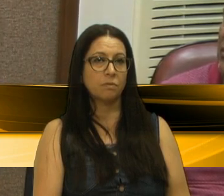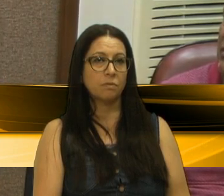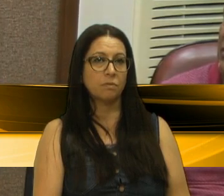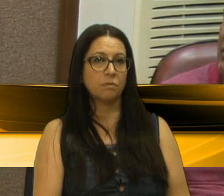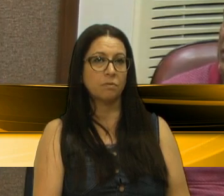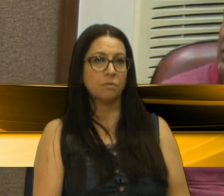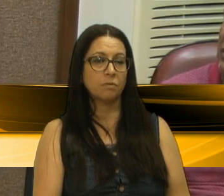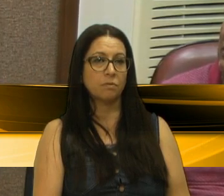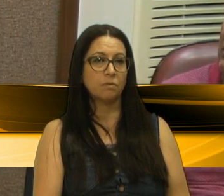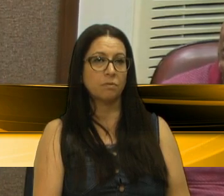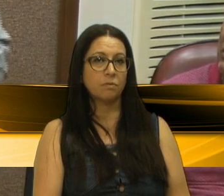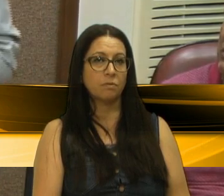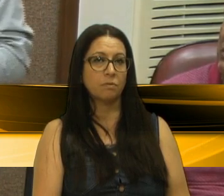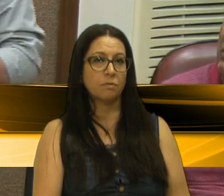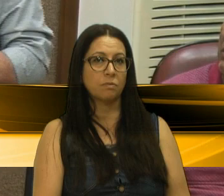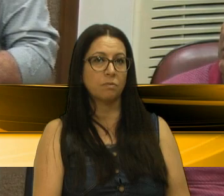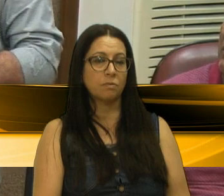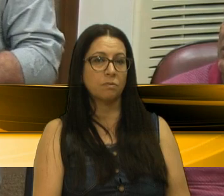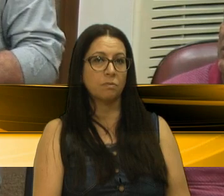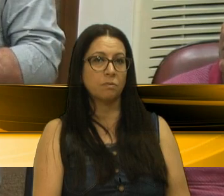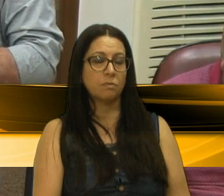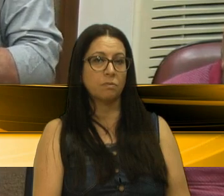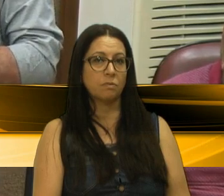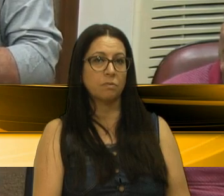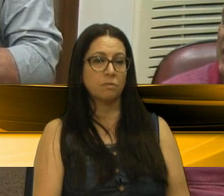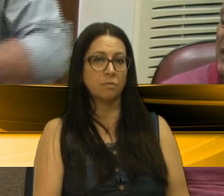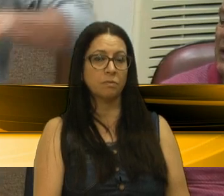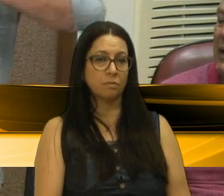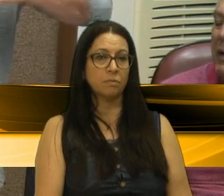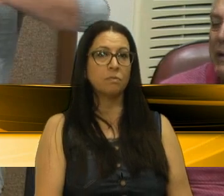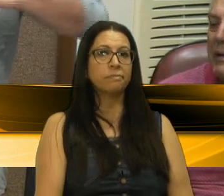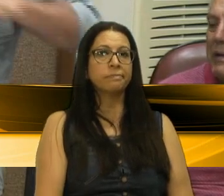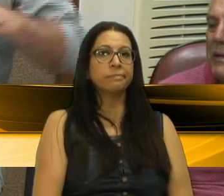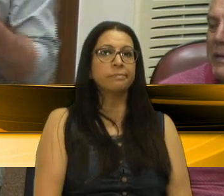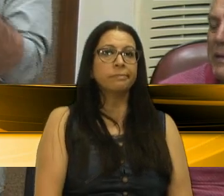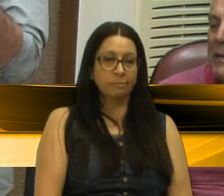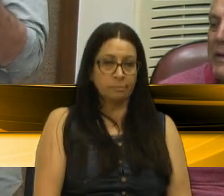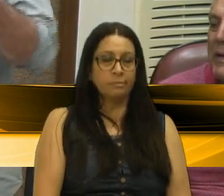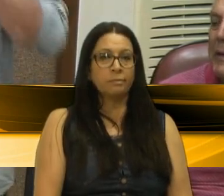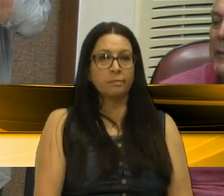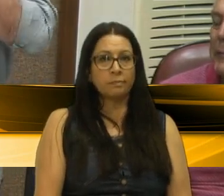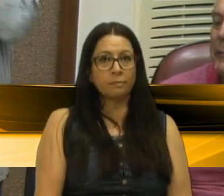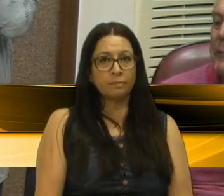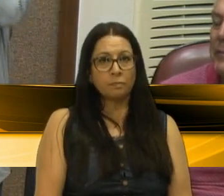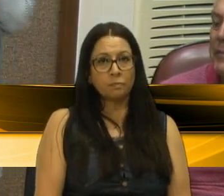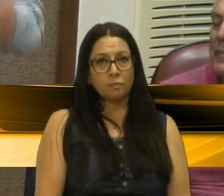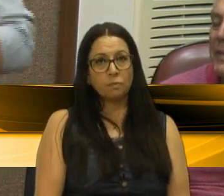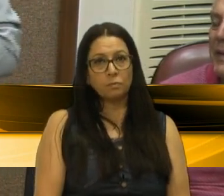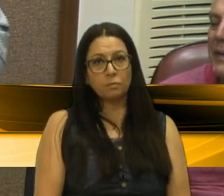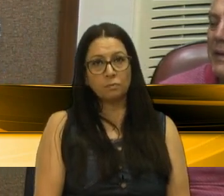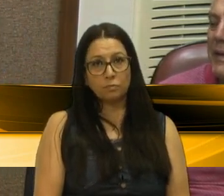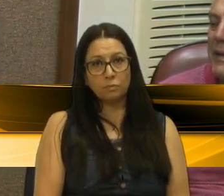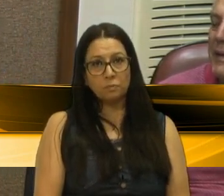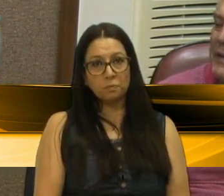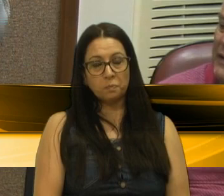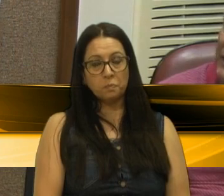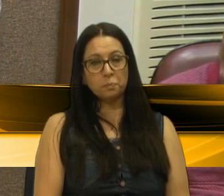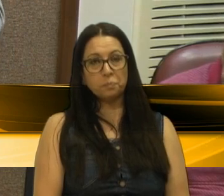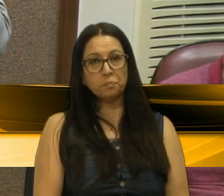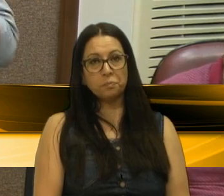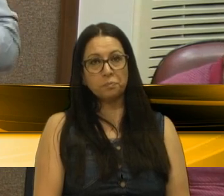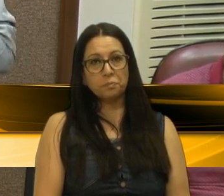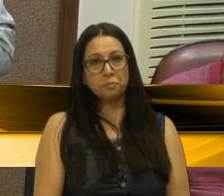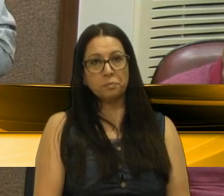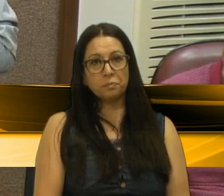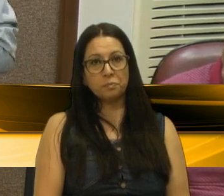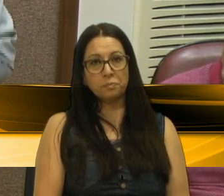comentou. Tendo em vista, então, a manifestação de algumas entidades, eu gostaria